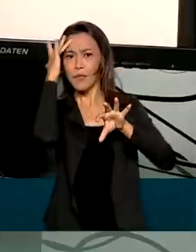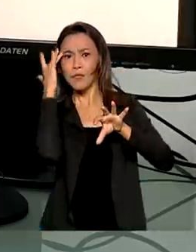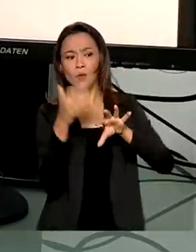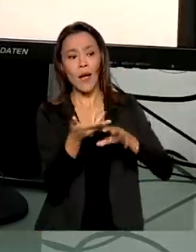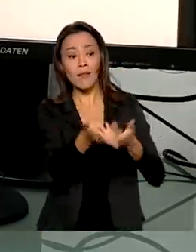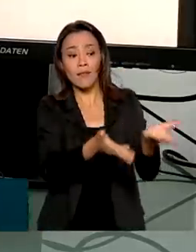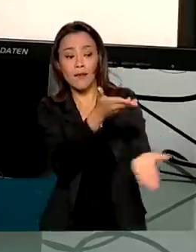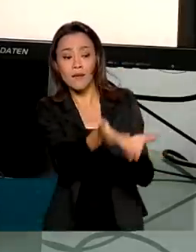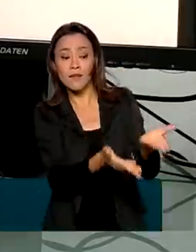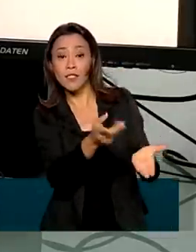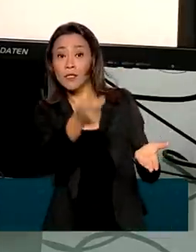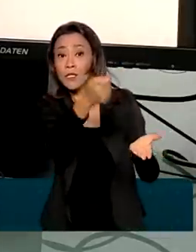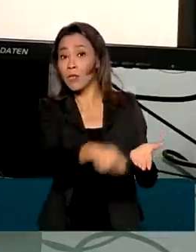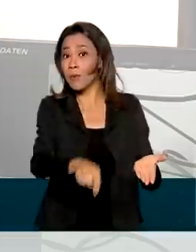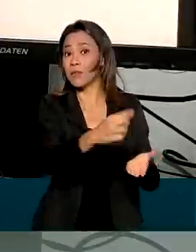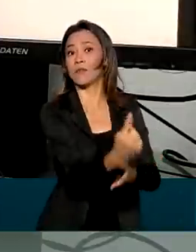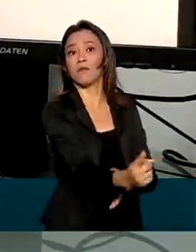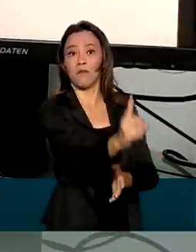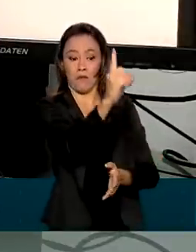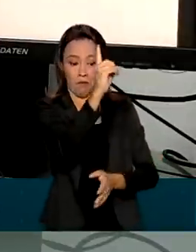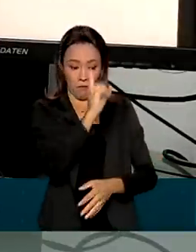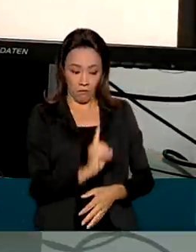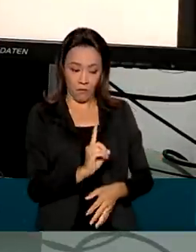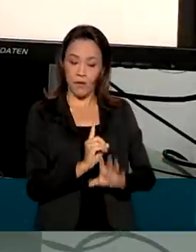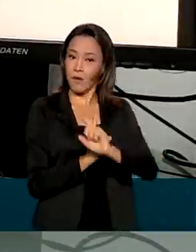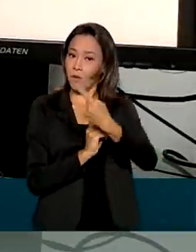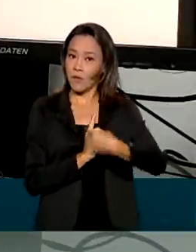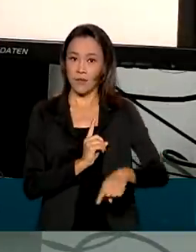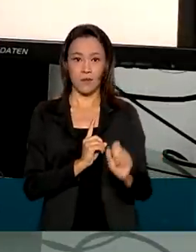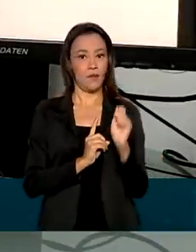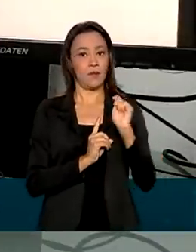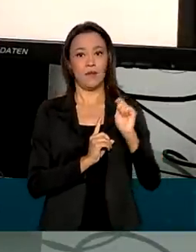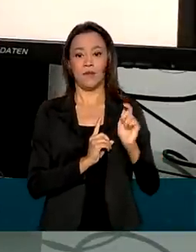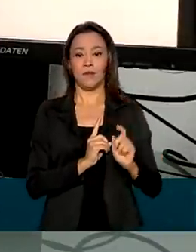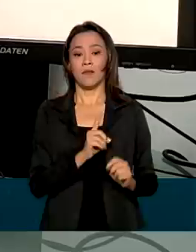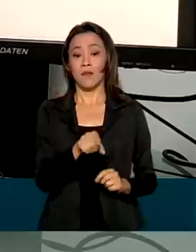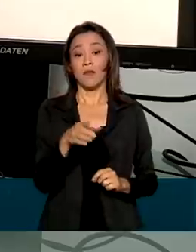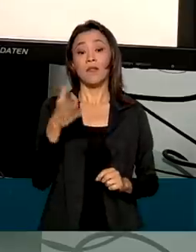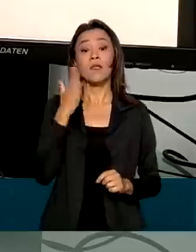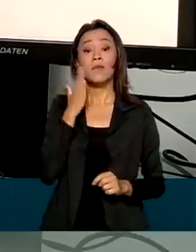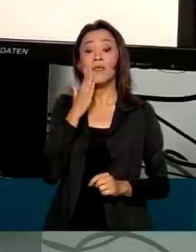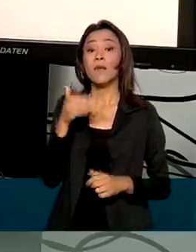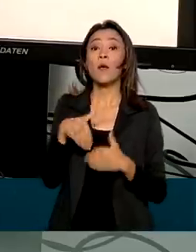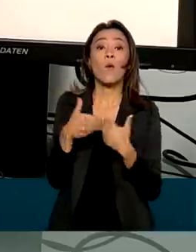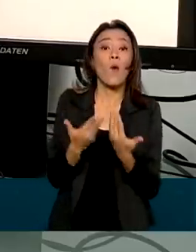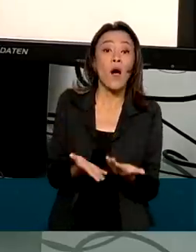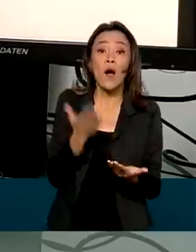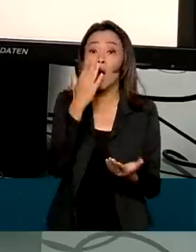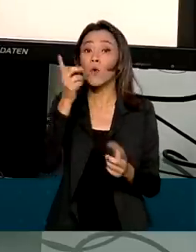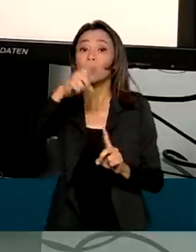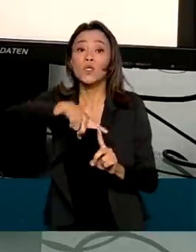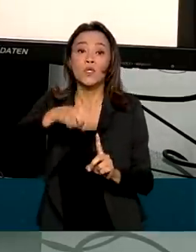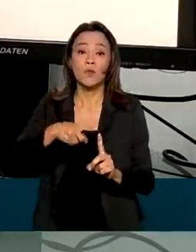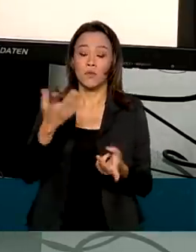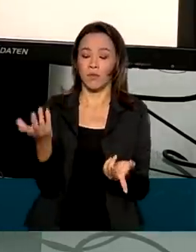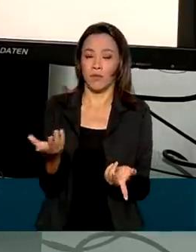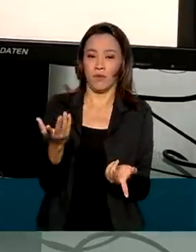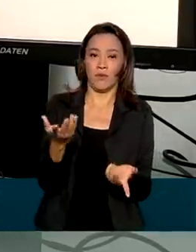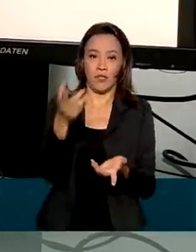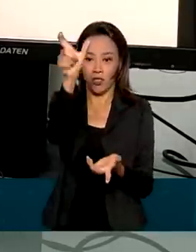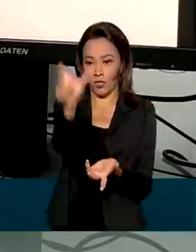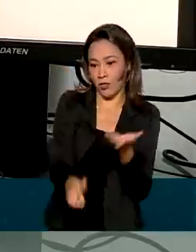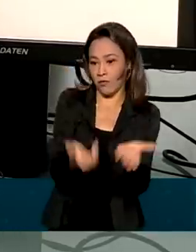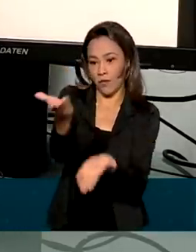atendida sem a necessidade do deslocamento. A decisão de qual paciente pode receber um teleatendimento ou uma